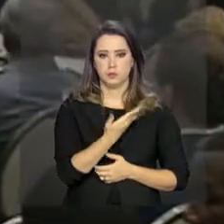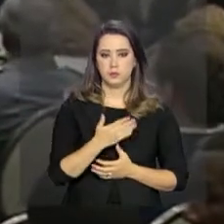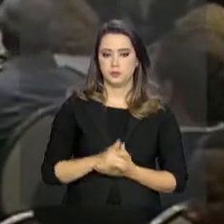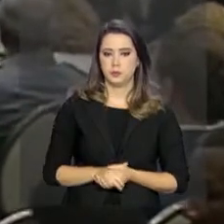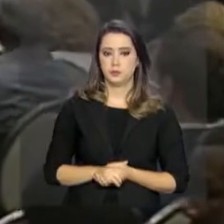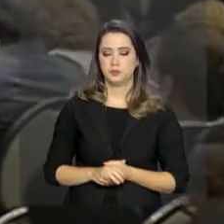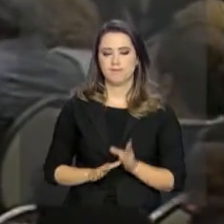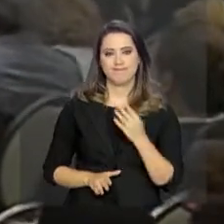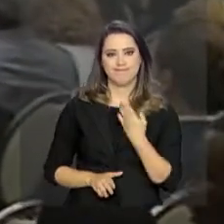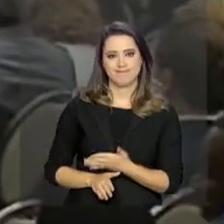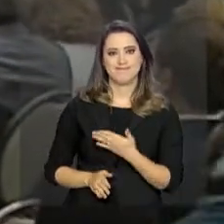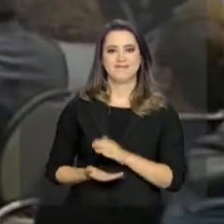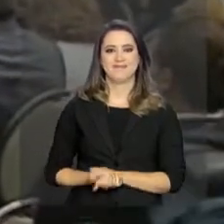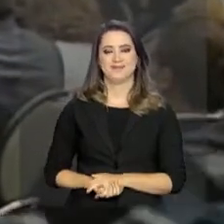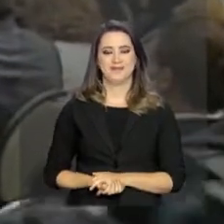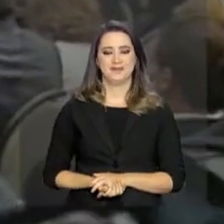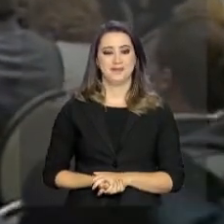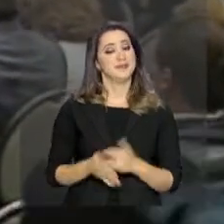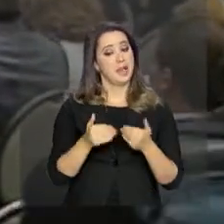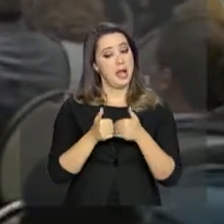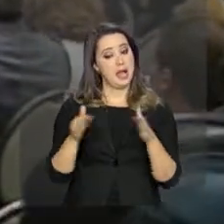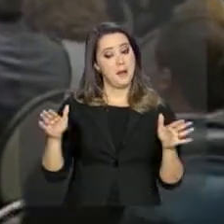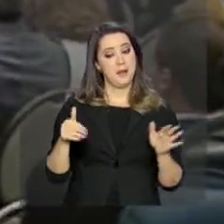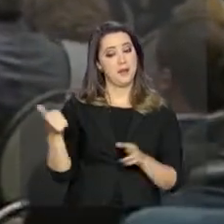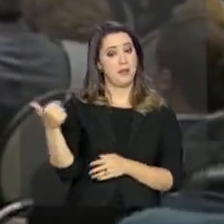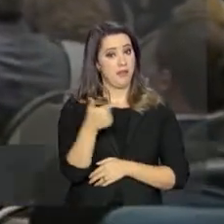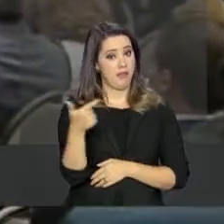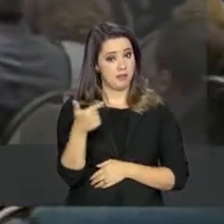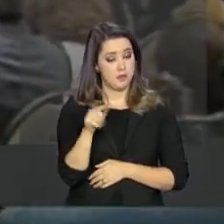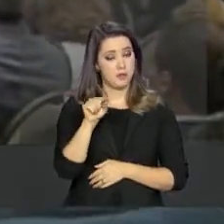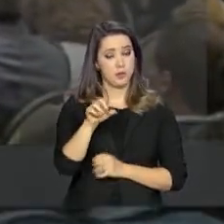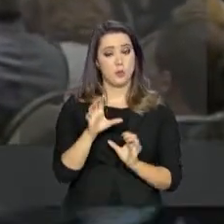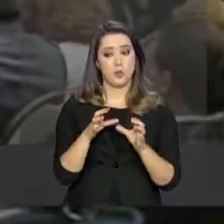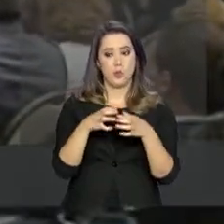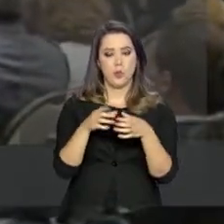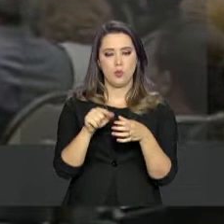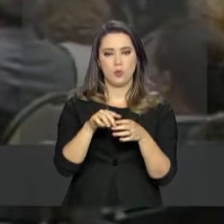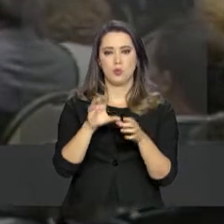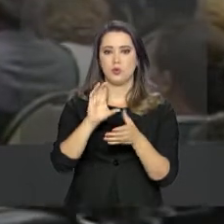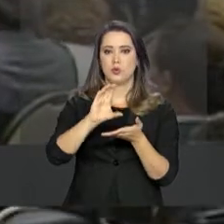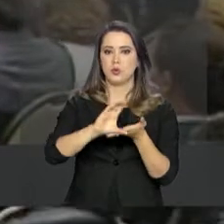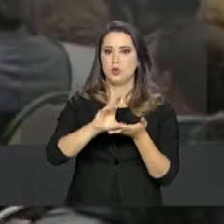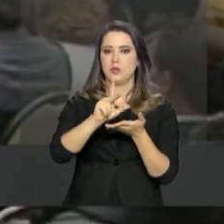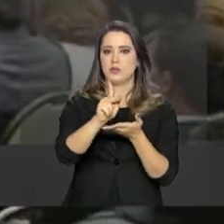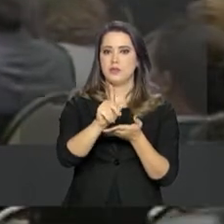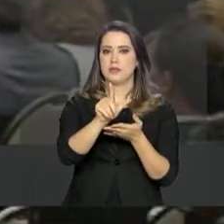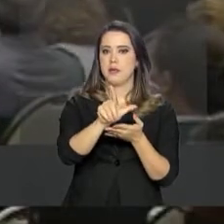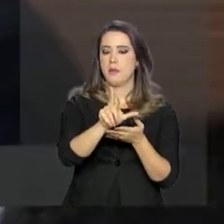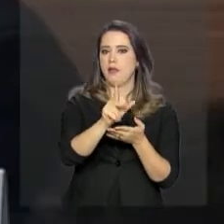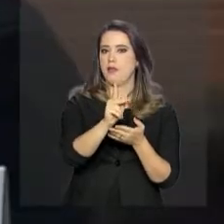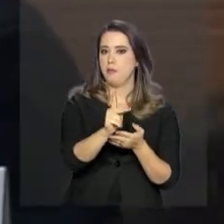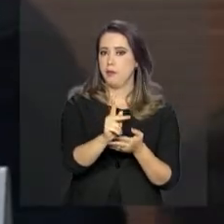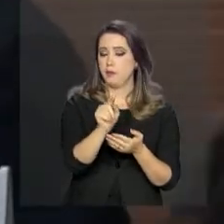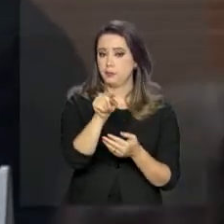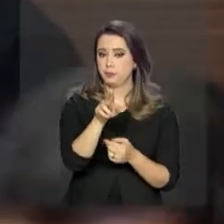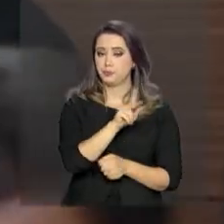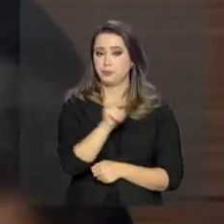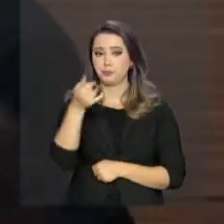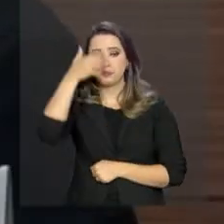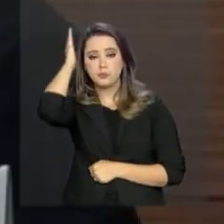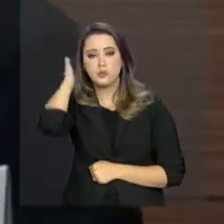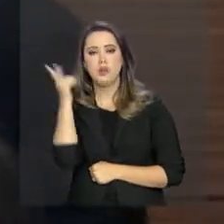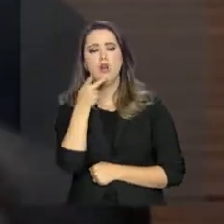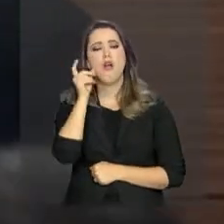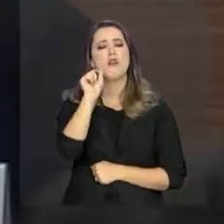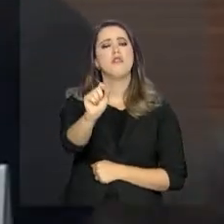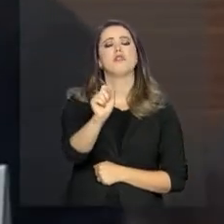Na sessão de abertura da 12ª Conferência dos Chefes de Estado e de Governo da CPLP, o presidente Michel Temer